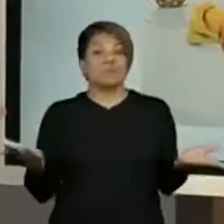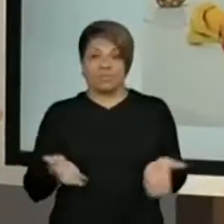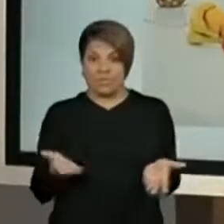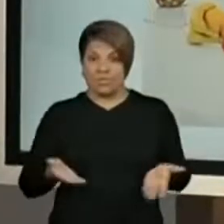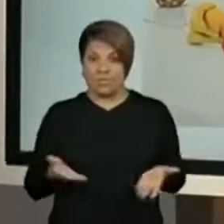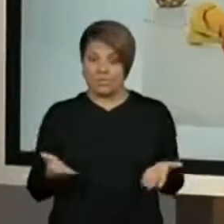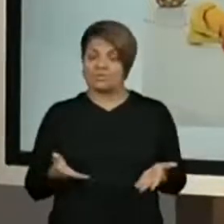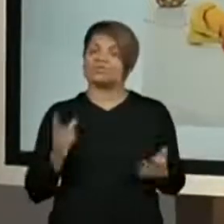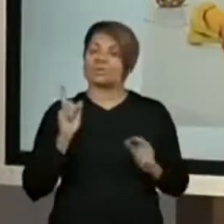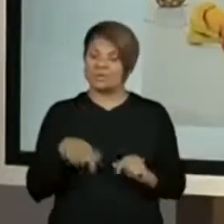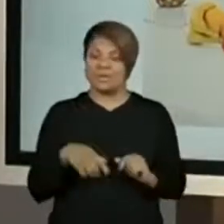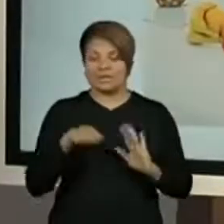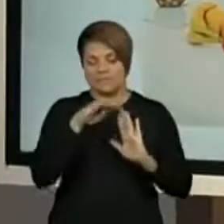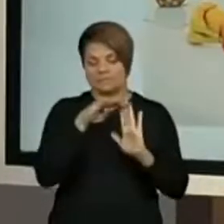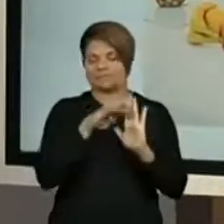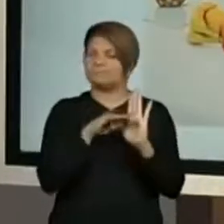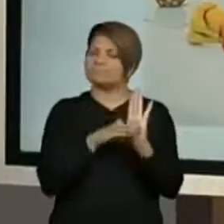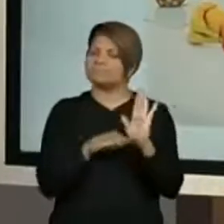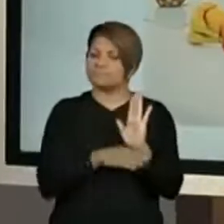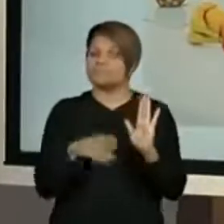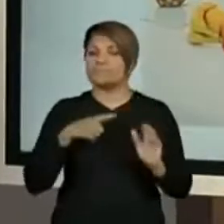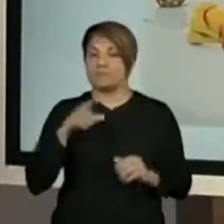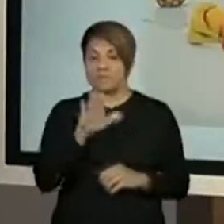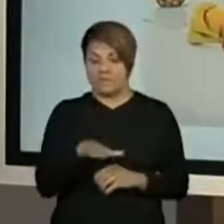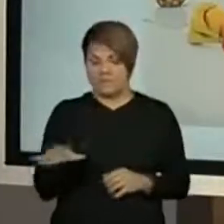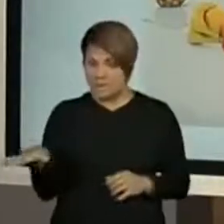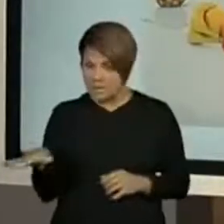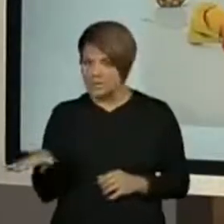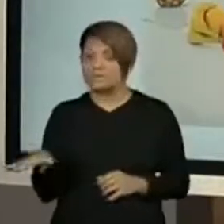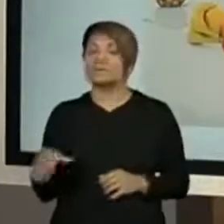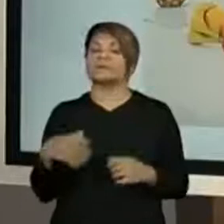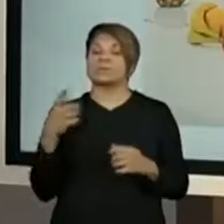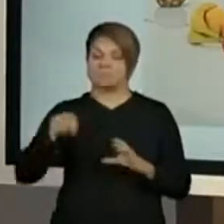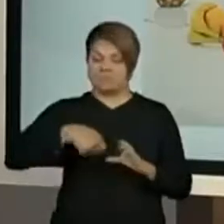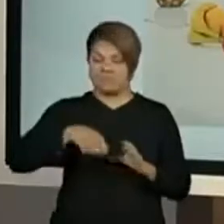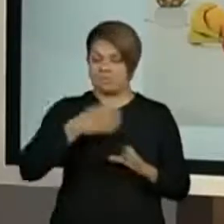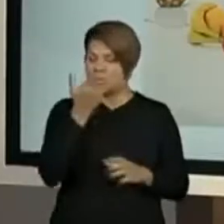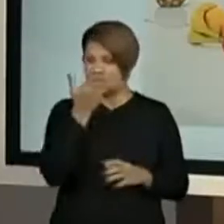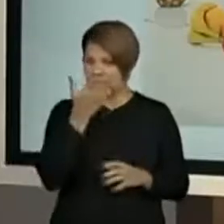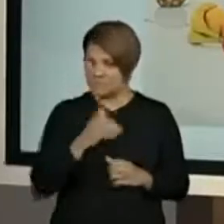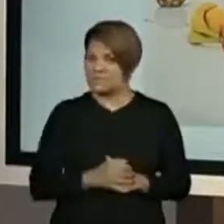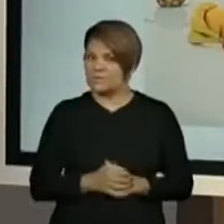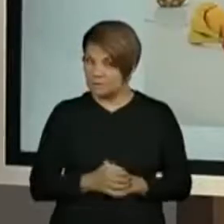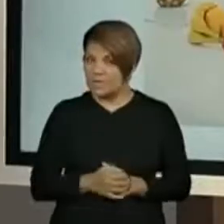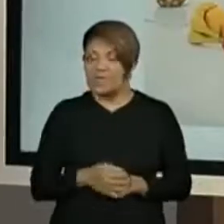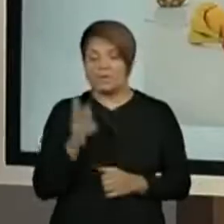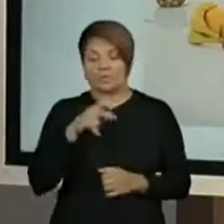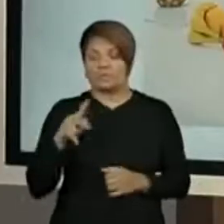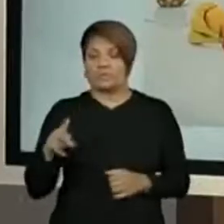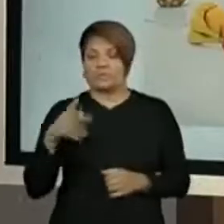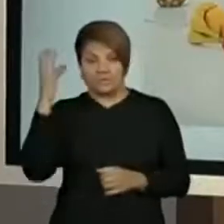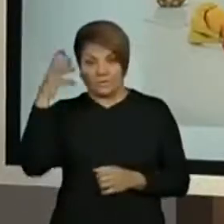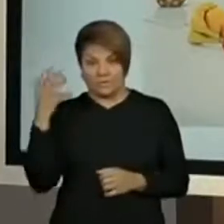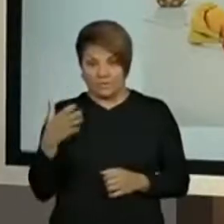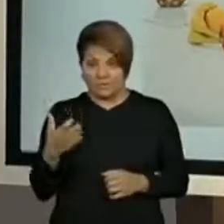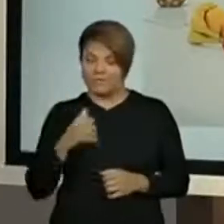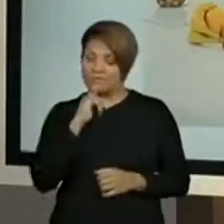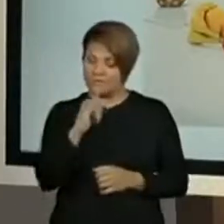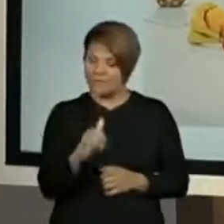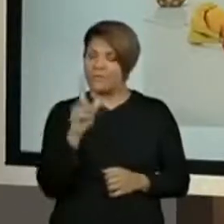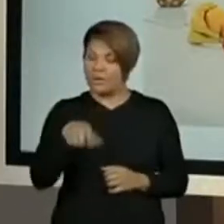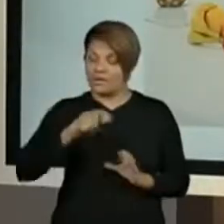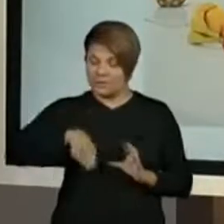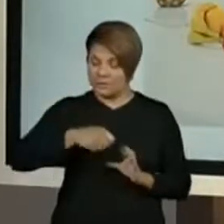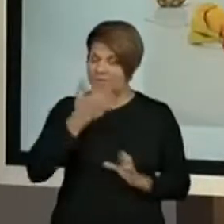aí dessas questões. A gente tem uma criança numa cozinha, que a professora Vivi logo lembrou pra gente aí desse ambiente, né?